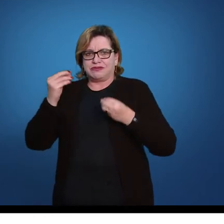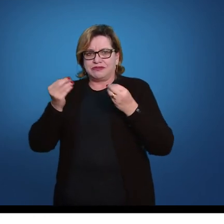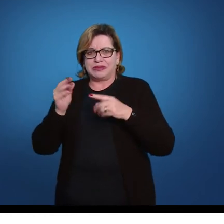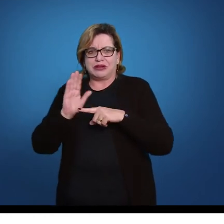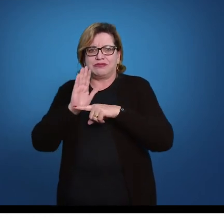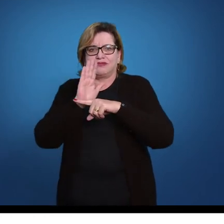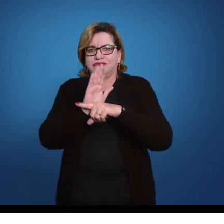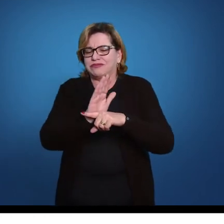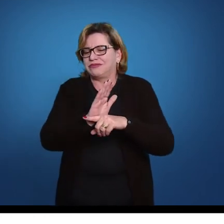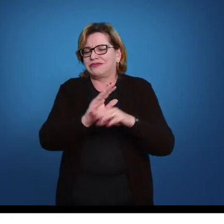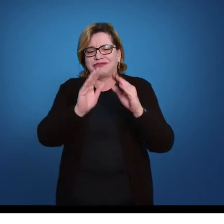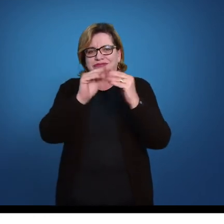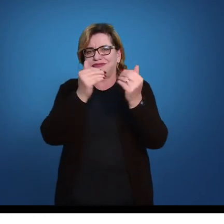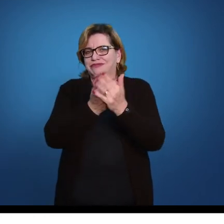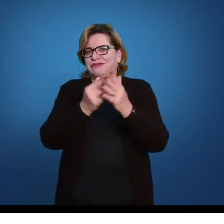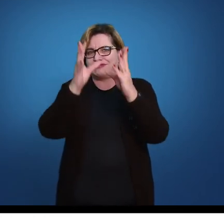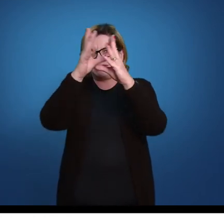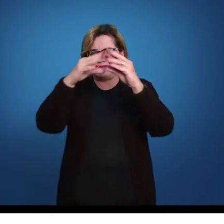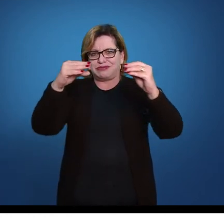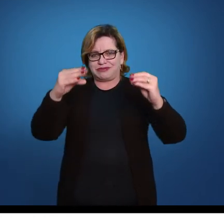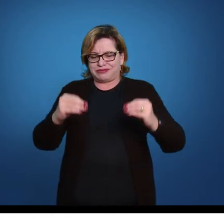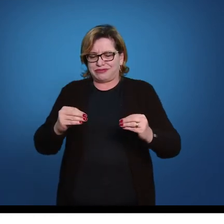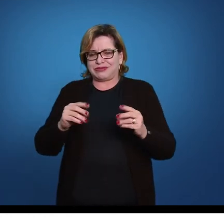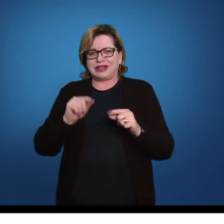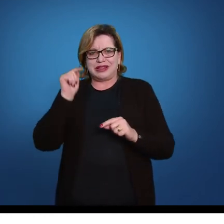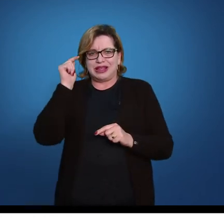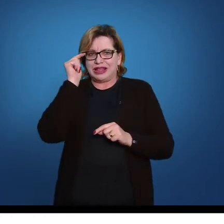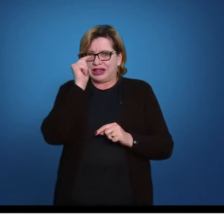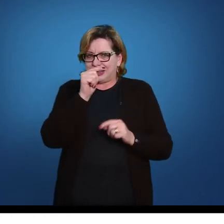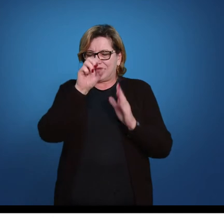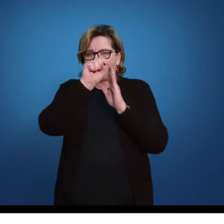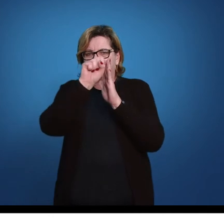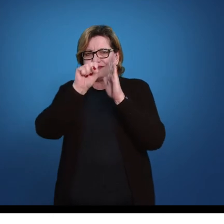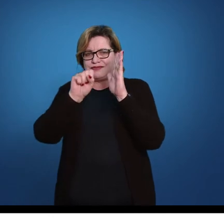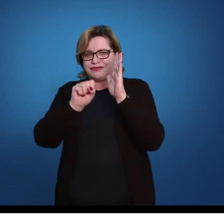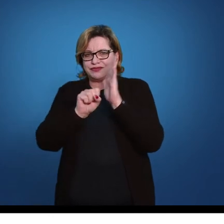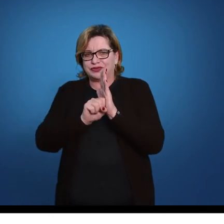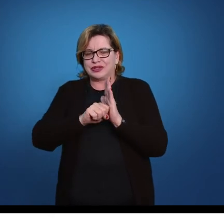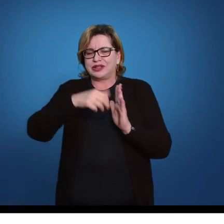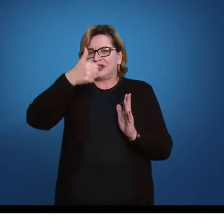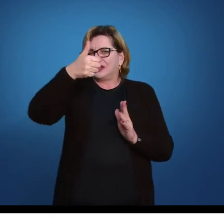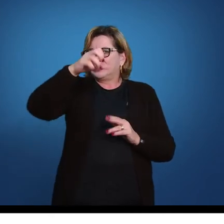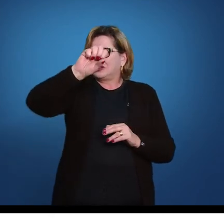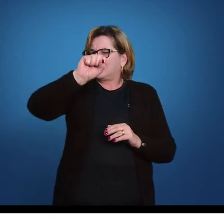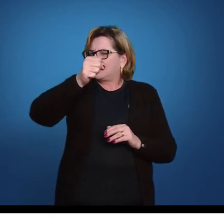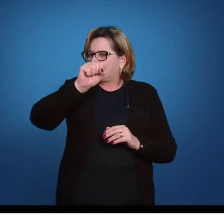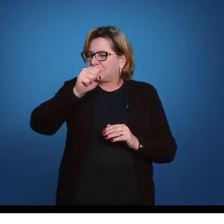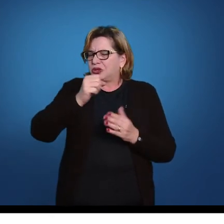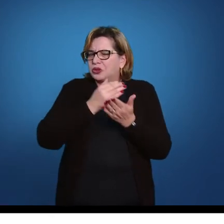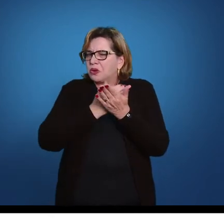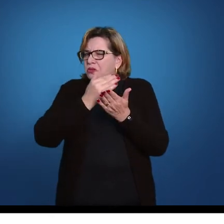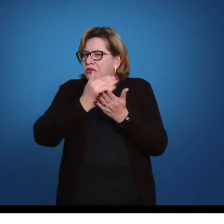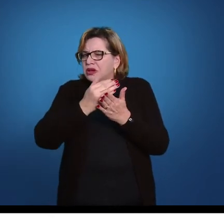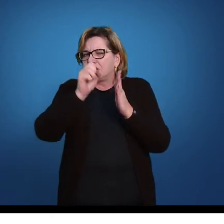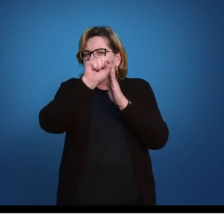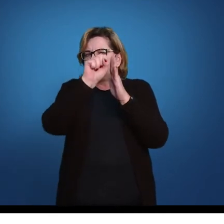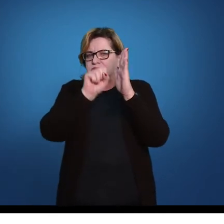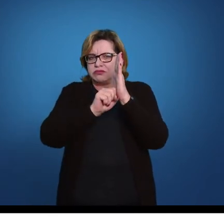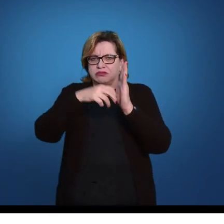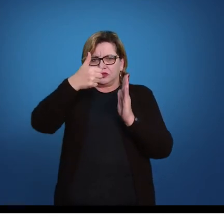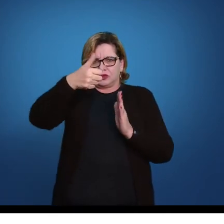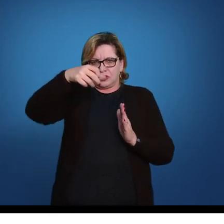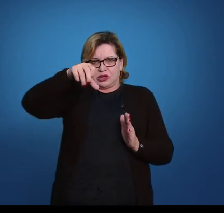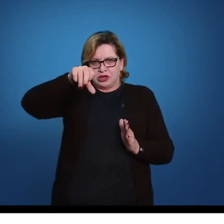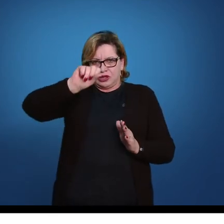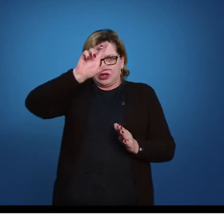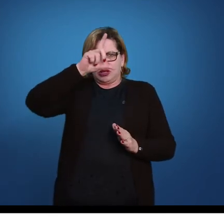das escolas de circo. Na verdade, lá no século final do século XVIII, início do século XIX, quando nós